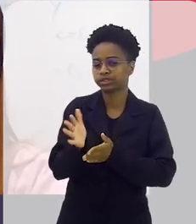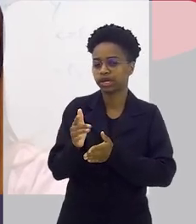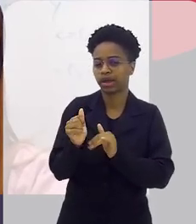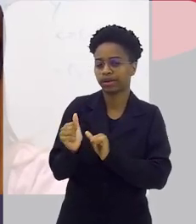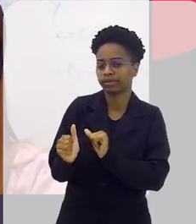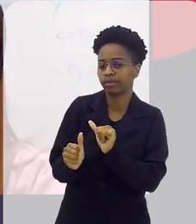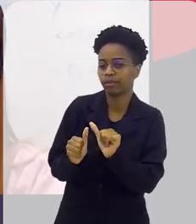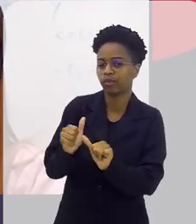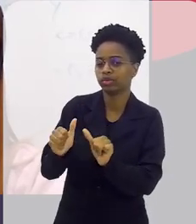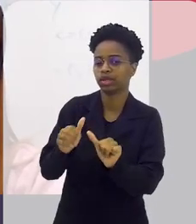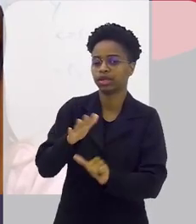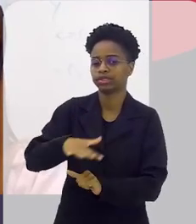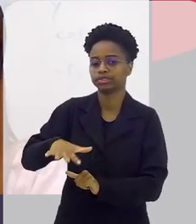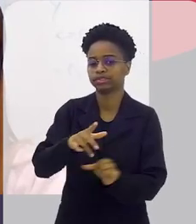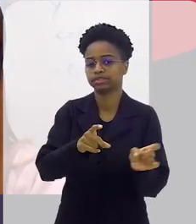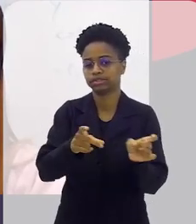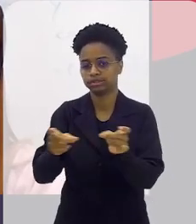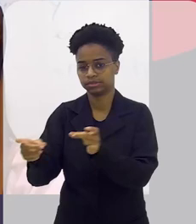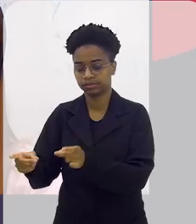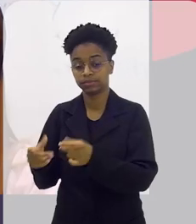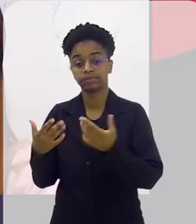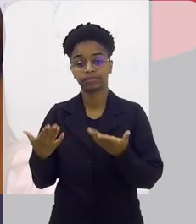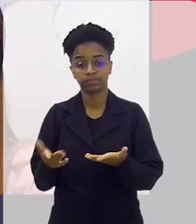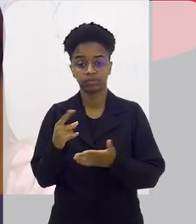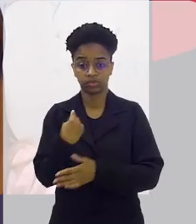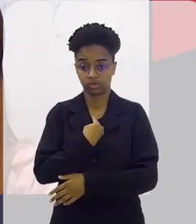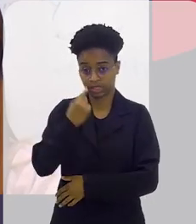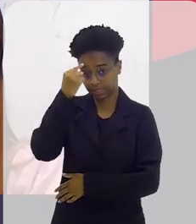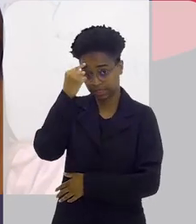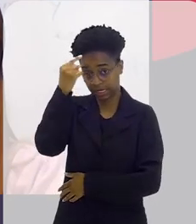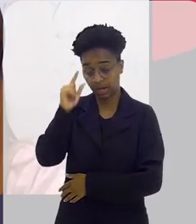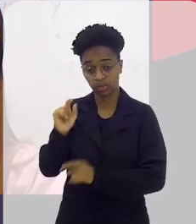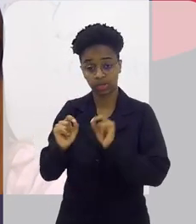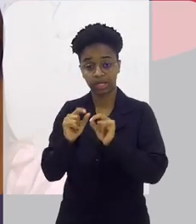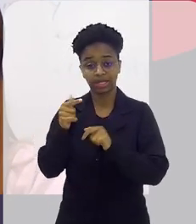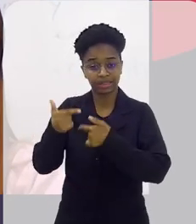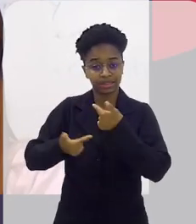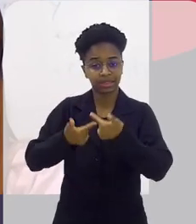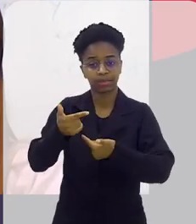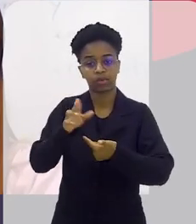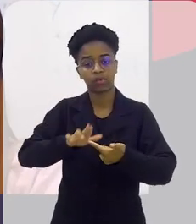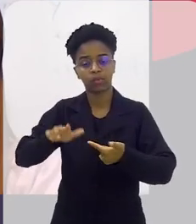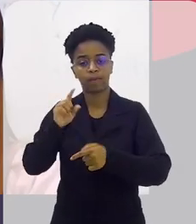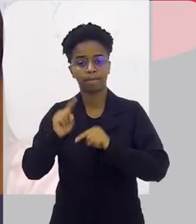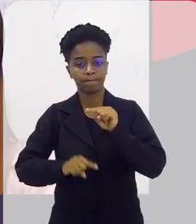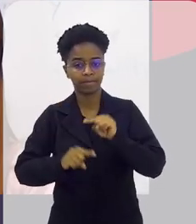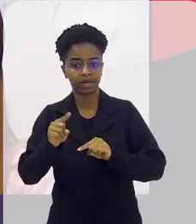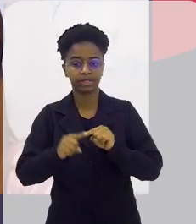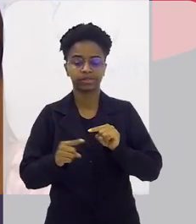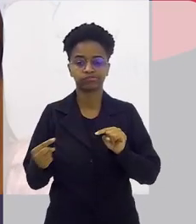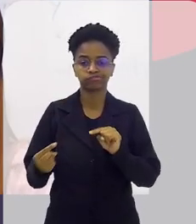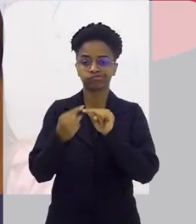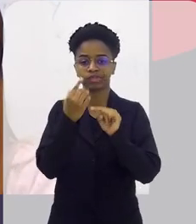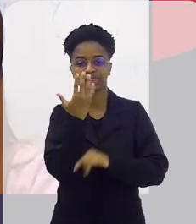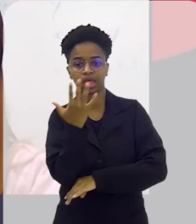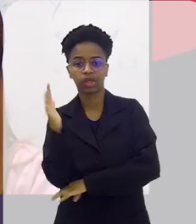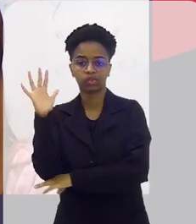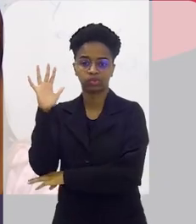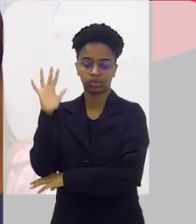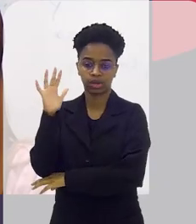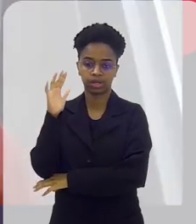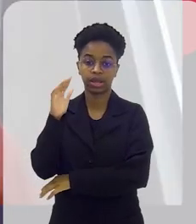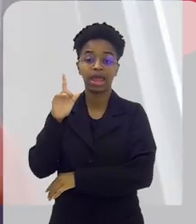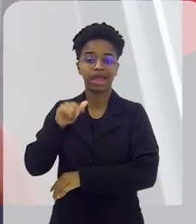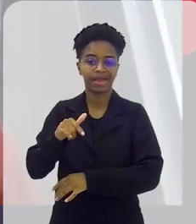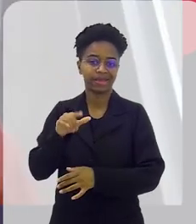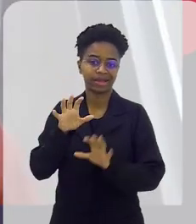startzinho da mudança do mercado. A ideia de se trabalhar com materiais verdes, renováveis,